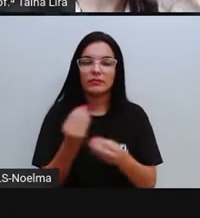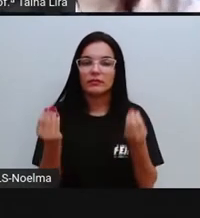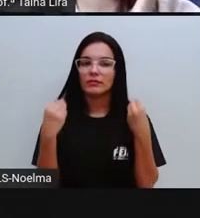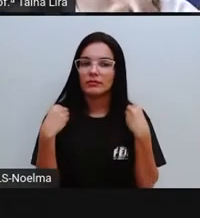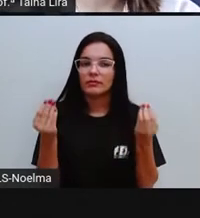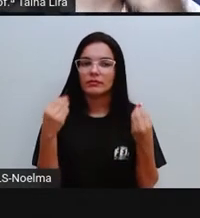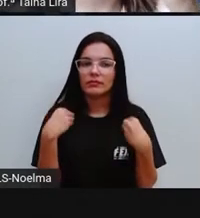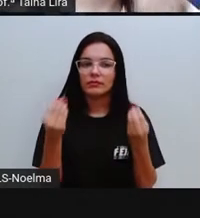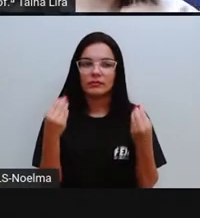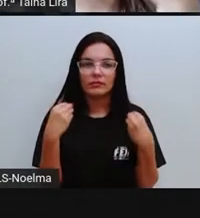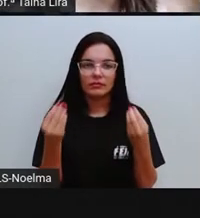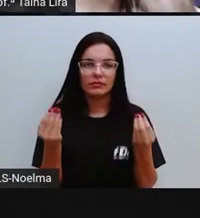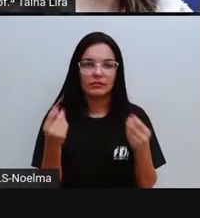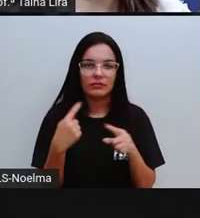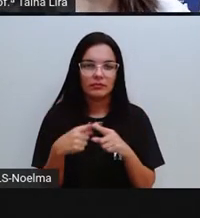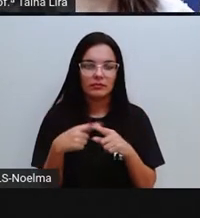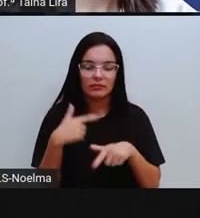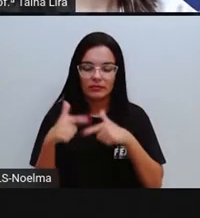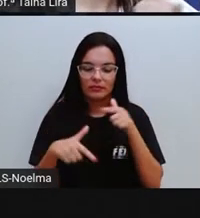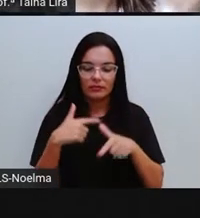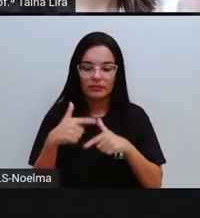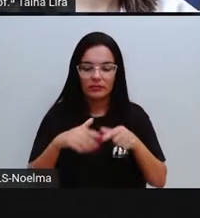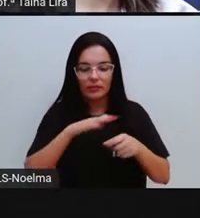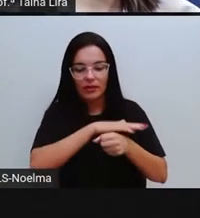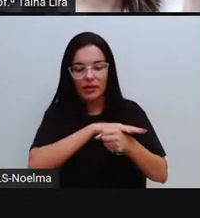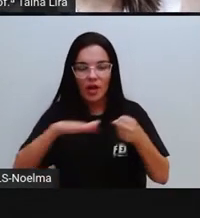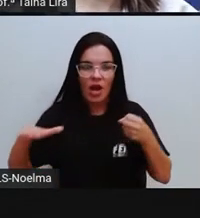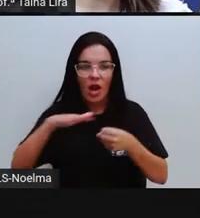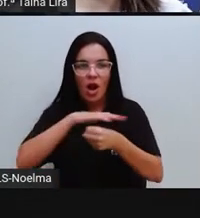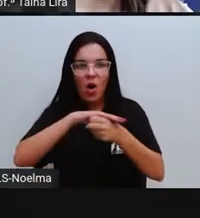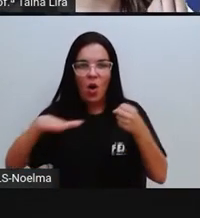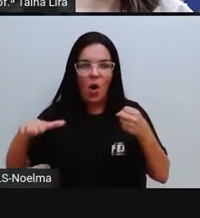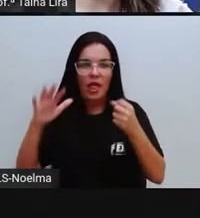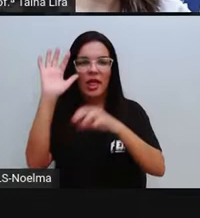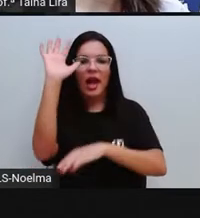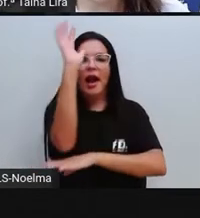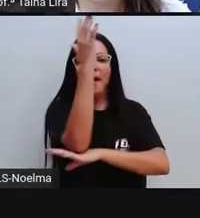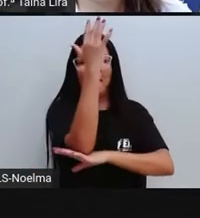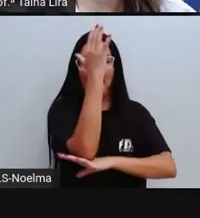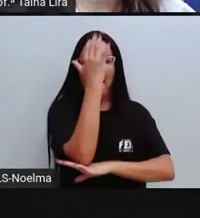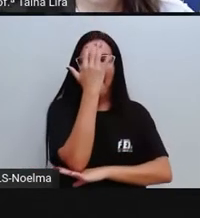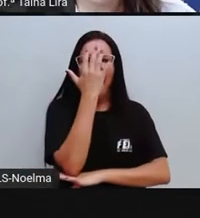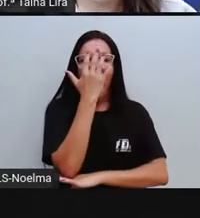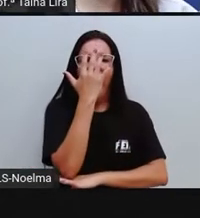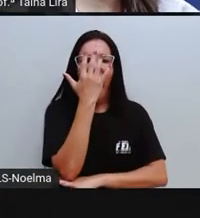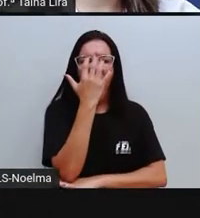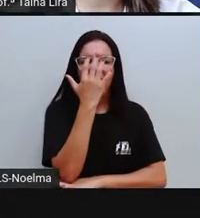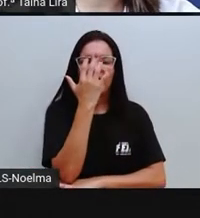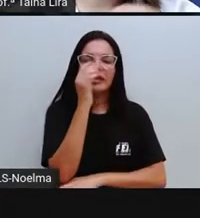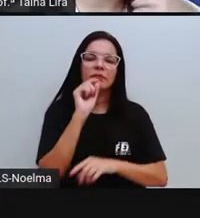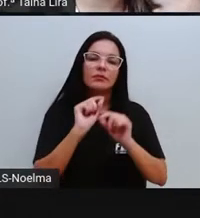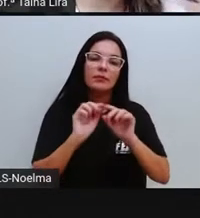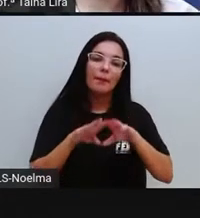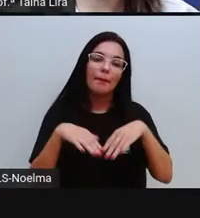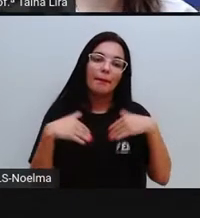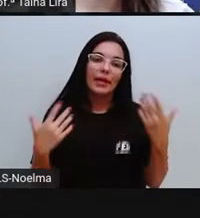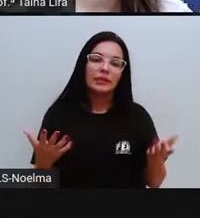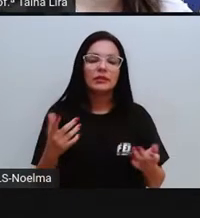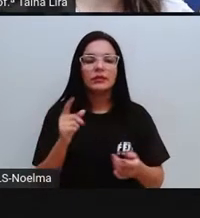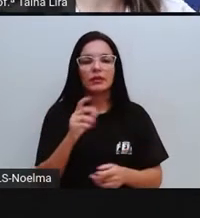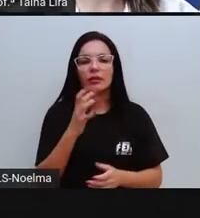fazer aí esse trabalho pesado, que era o extrativismo aí do pau-Brasil. Só que os indígenas, eles não